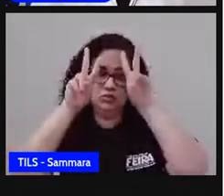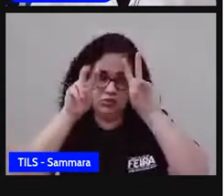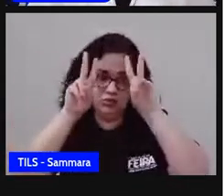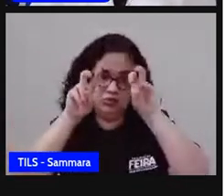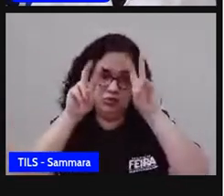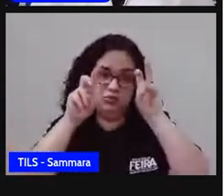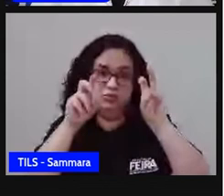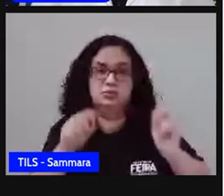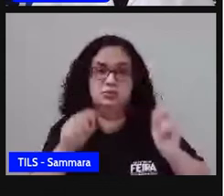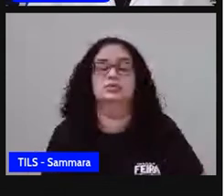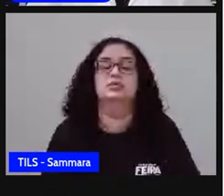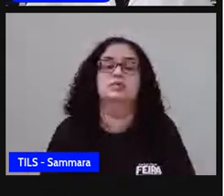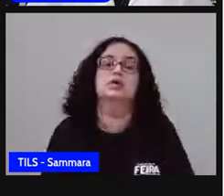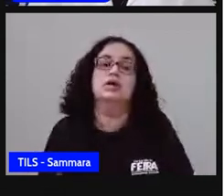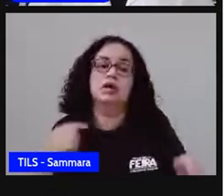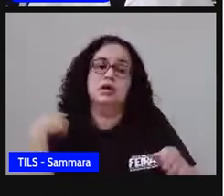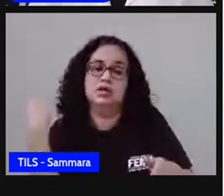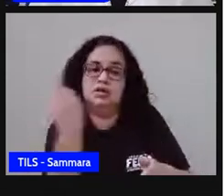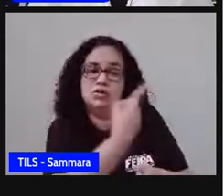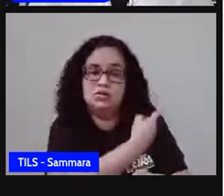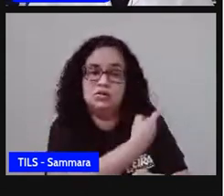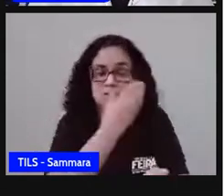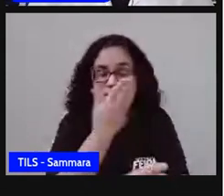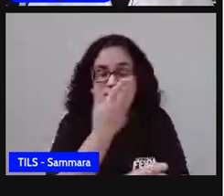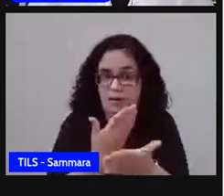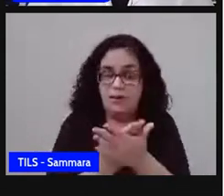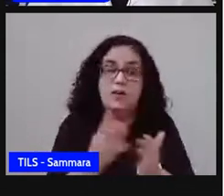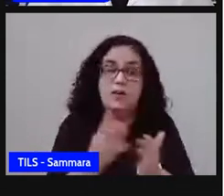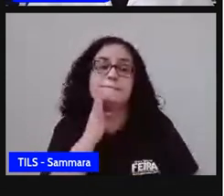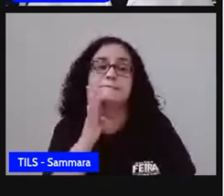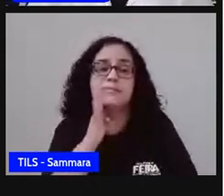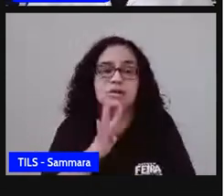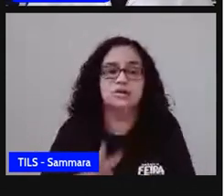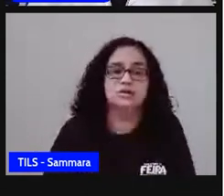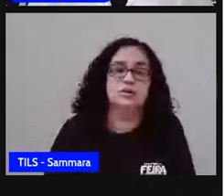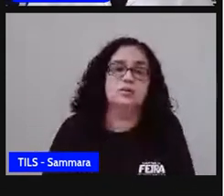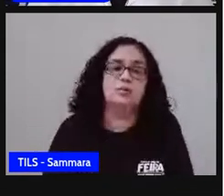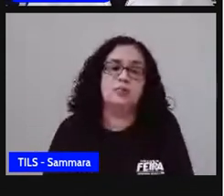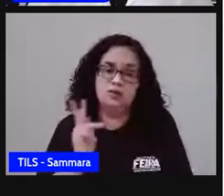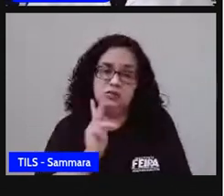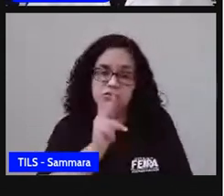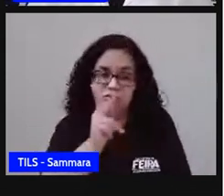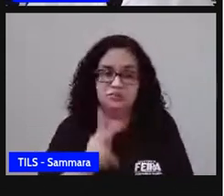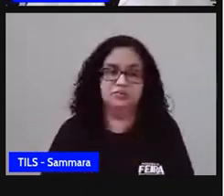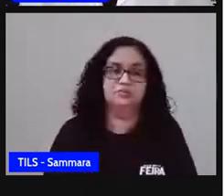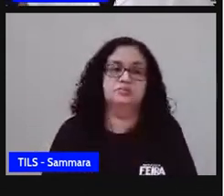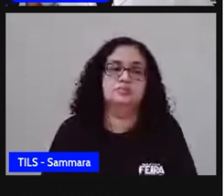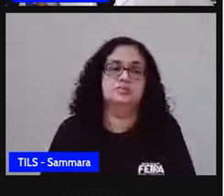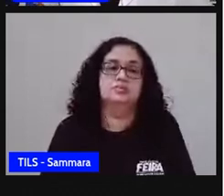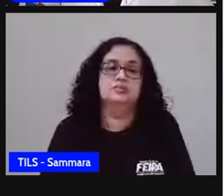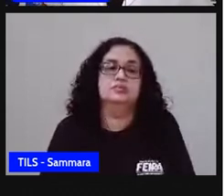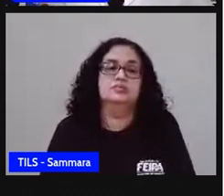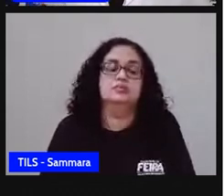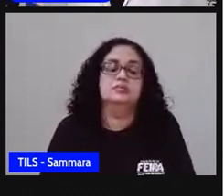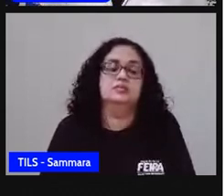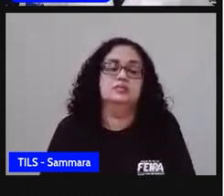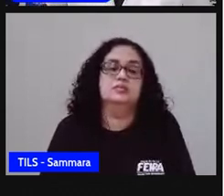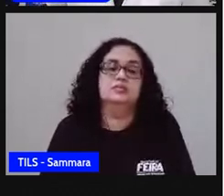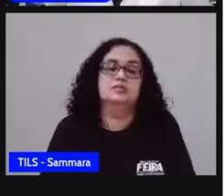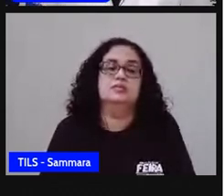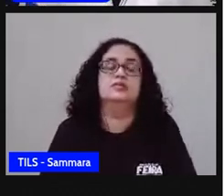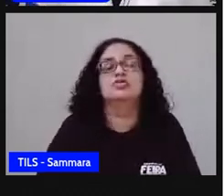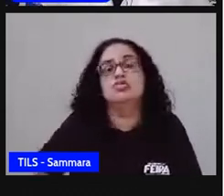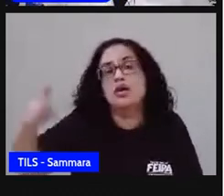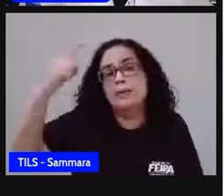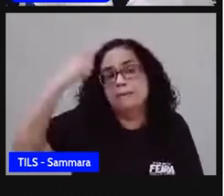gente trouxe aqui para a nossa aula. Belezinha? Tranquilo? Vamos lá? Mas a gente